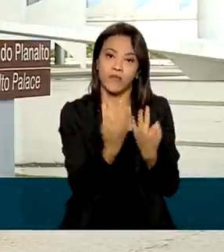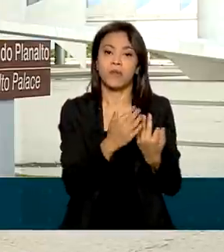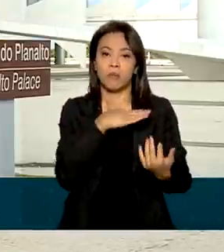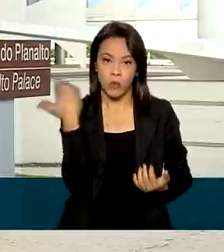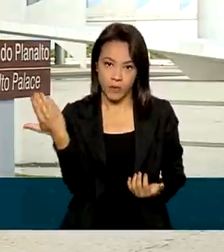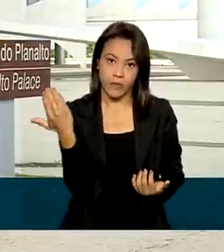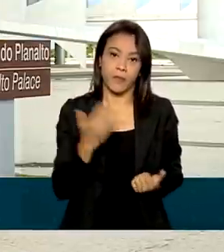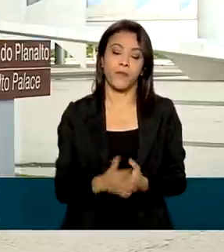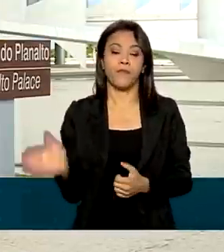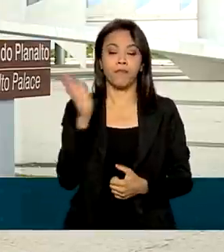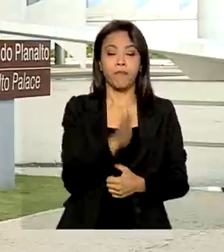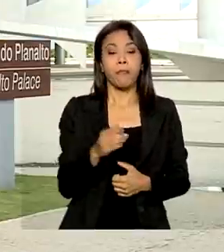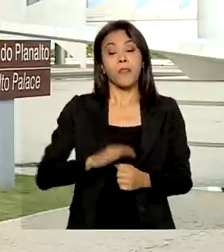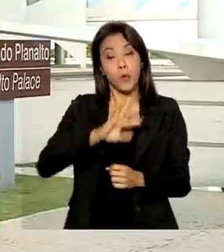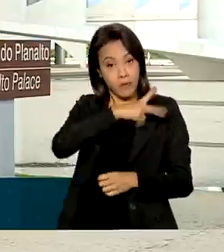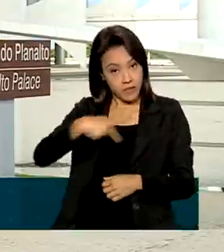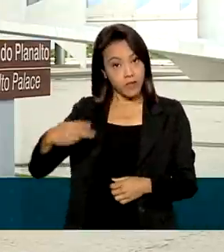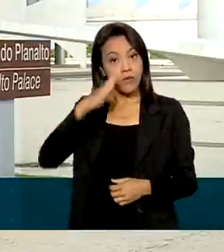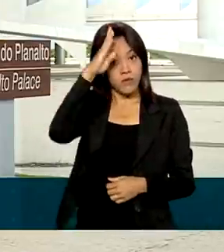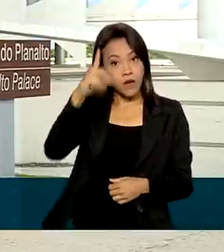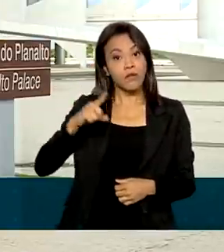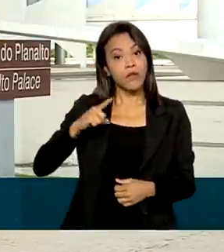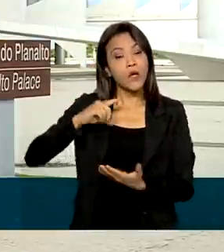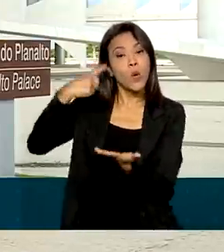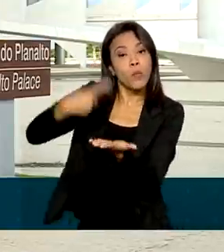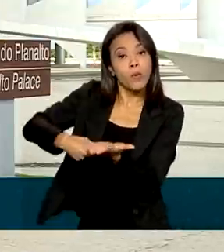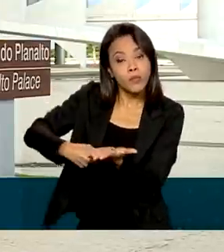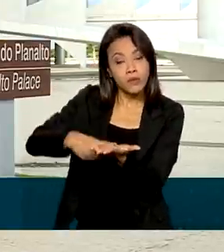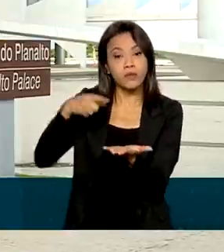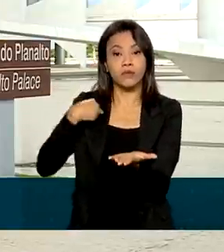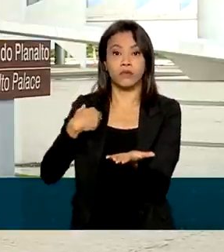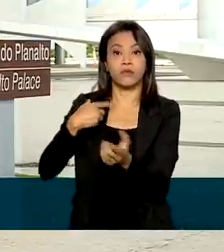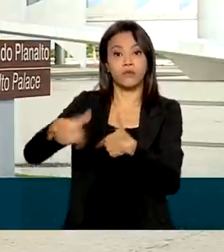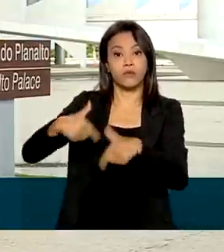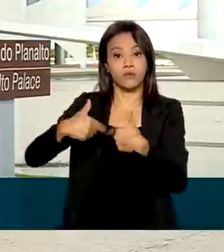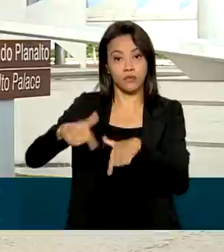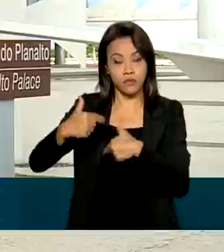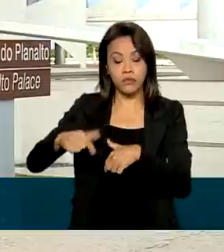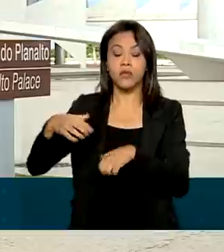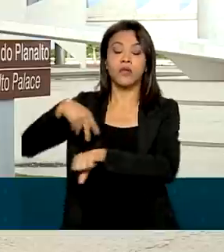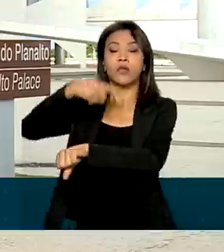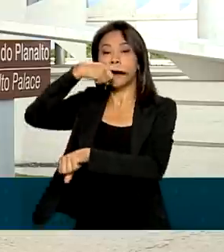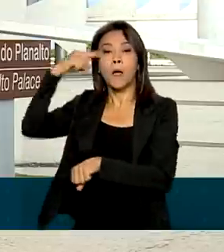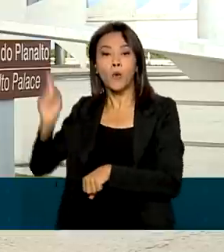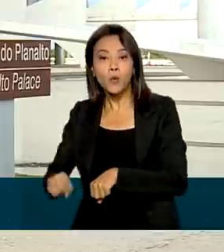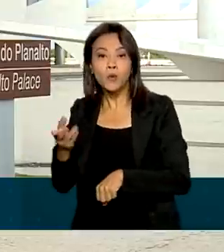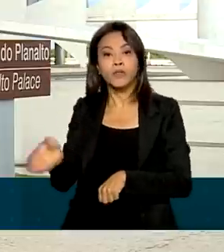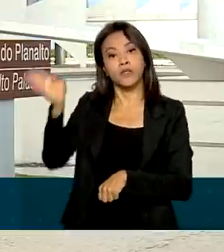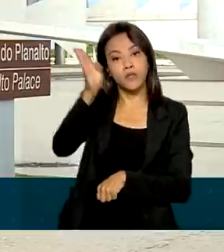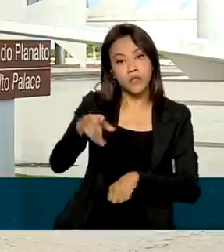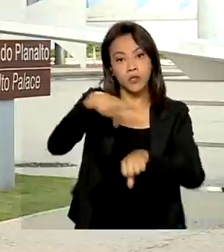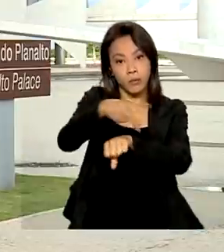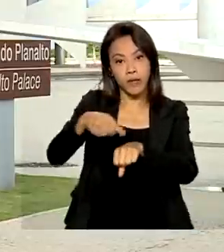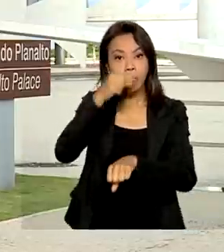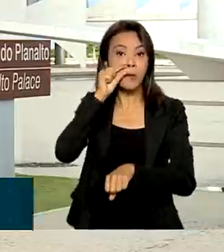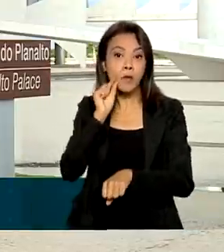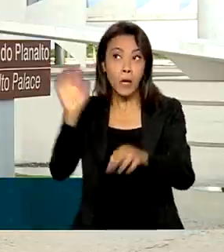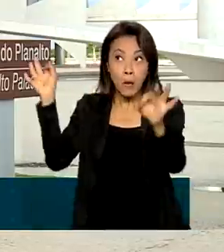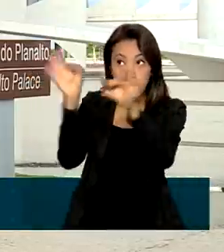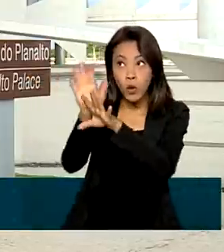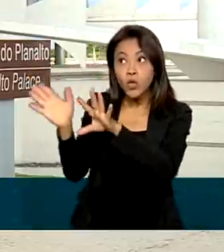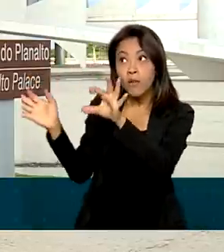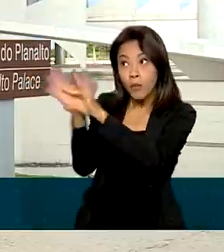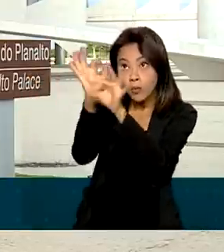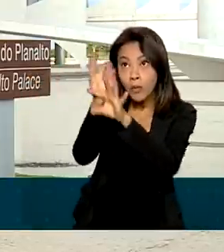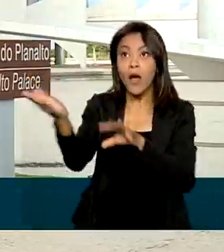cumpre a agenda oficial na Rússia e na Hungria, mas vai antecipar a volta e pousar direto no Rio de Janeiro para, em